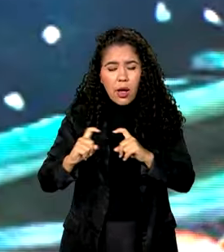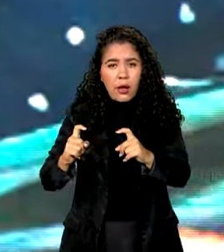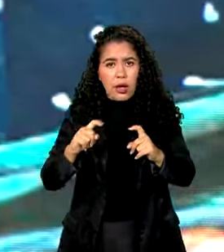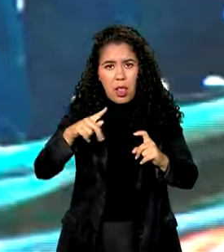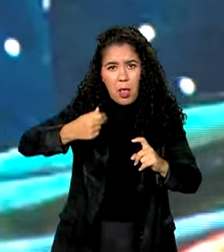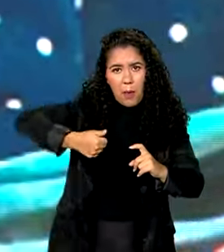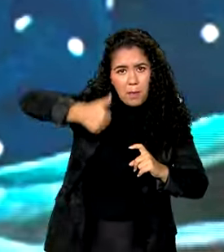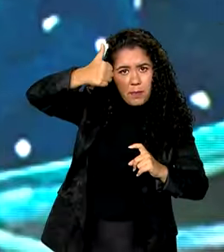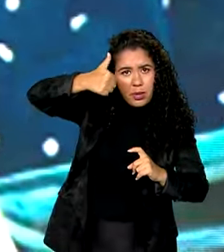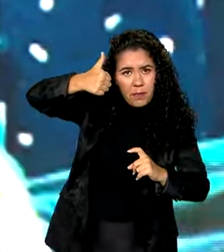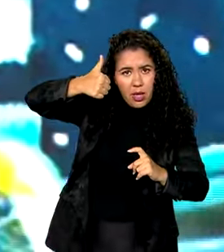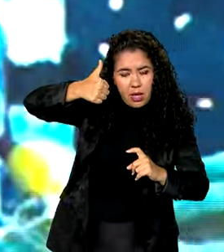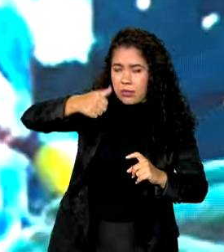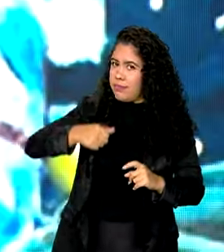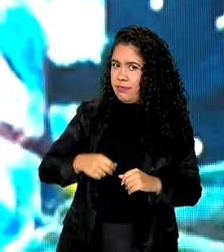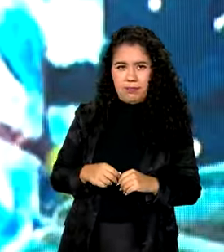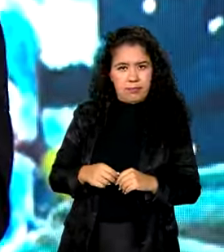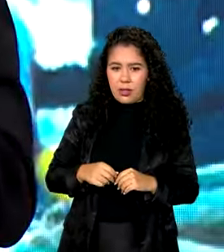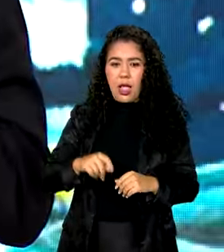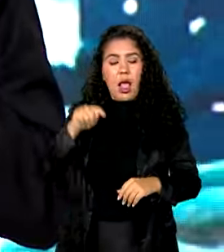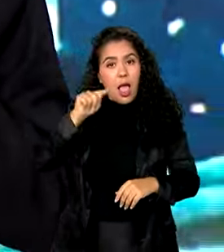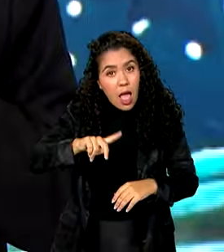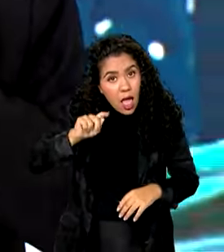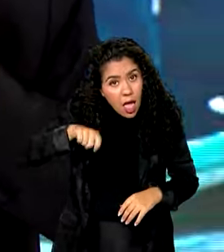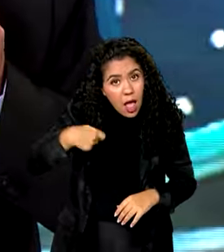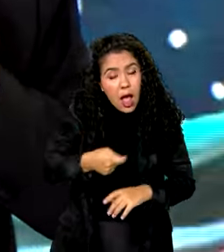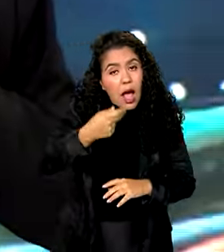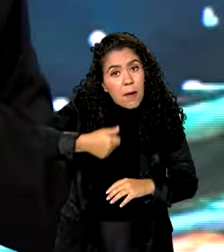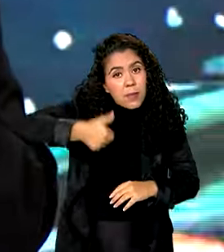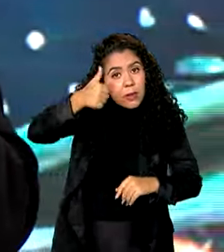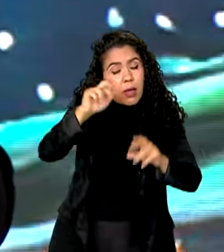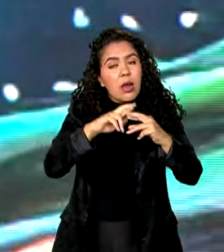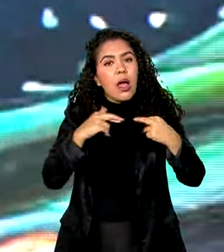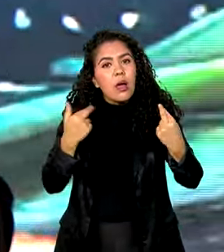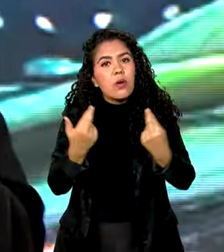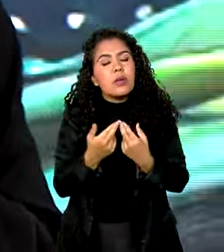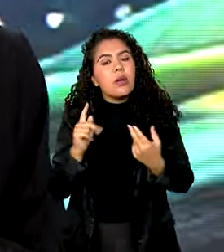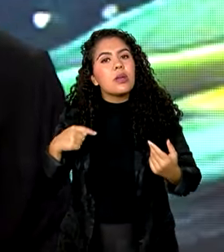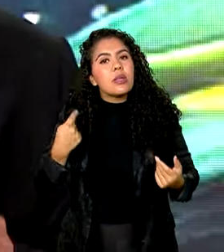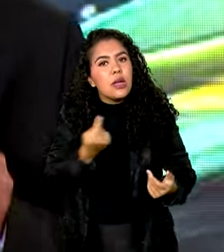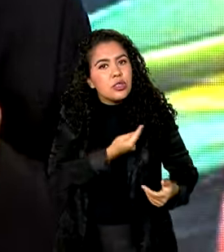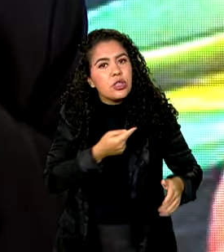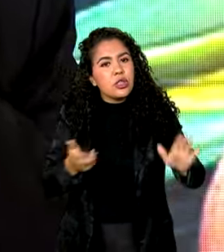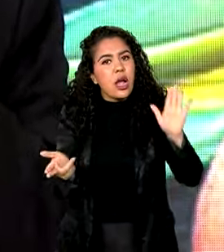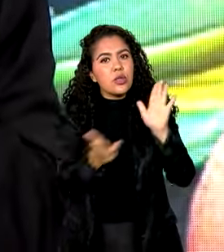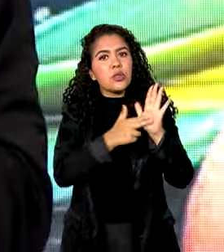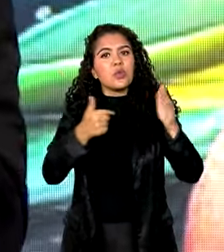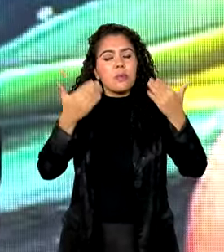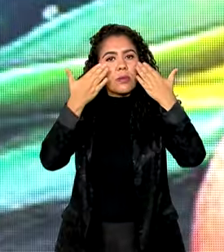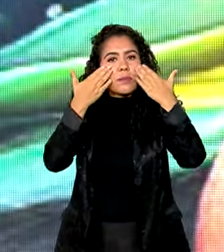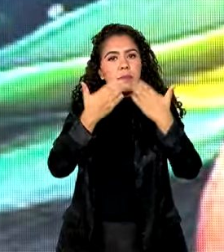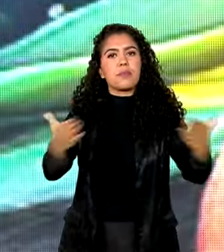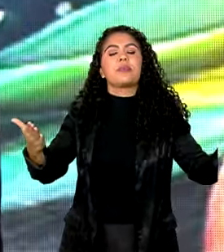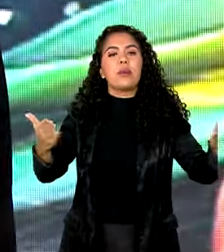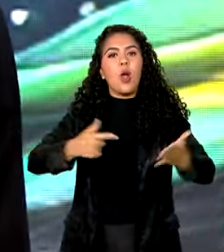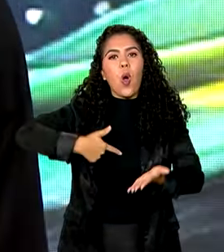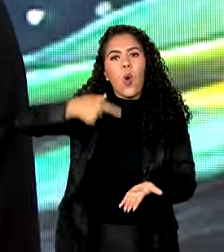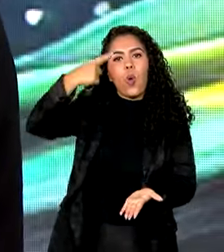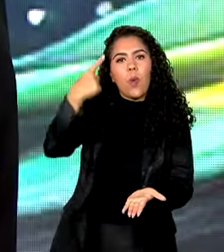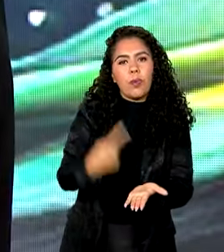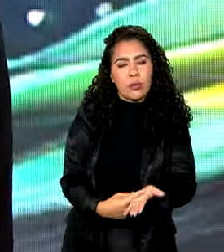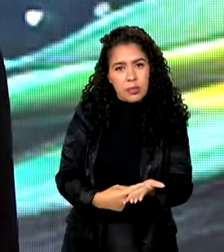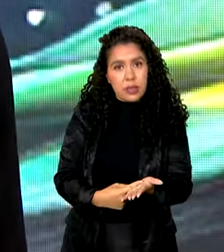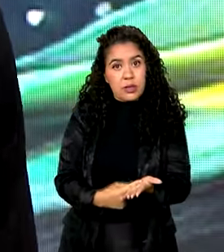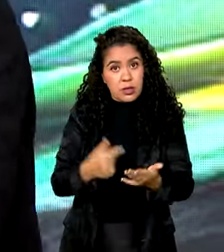primeira reunião do Conselho. É a primeira reunião em que a gente está assumindo publicamente o compromisso de que ao